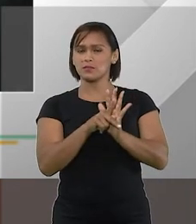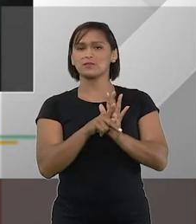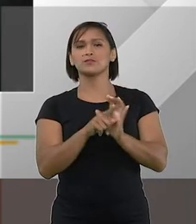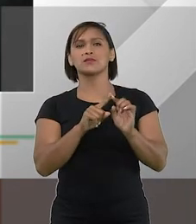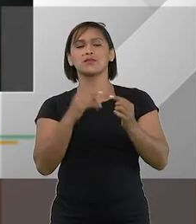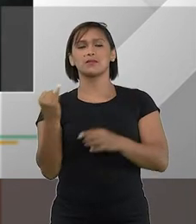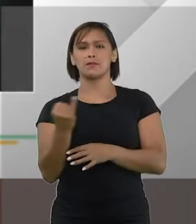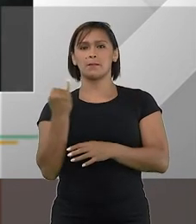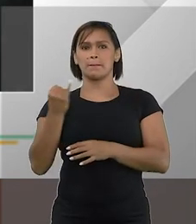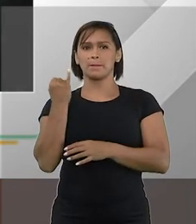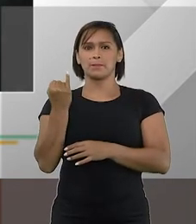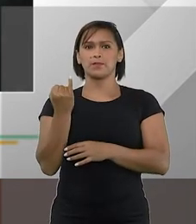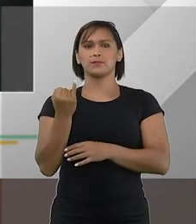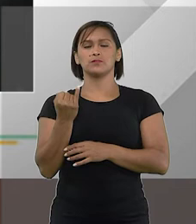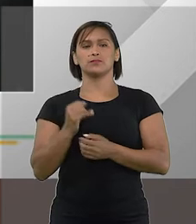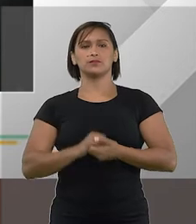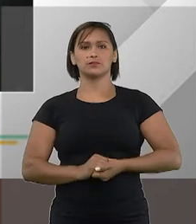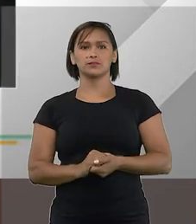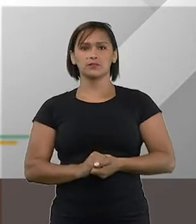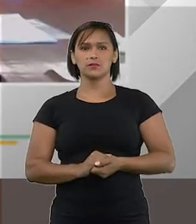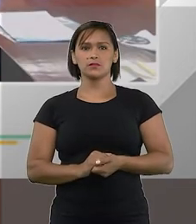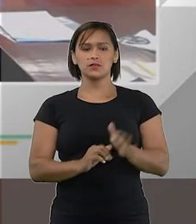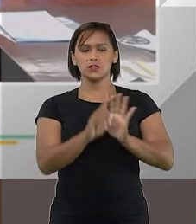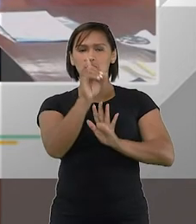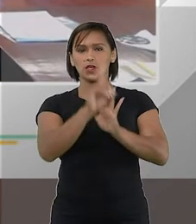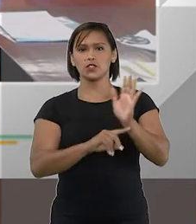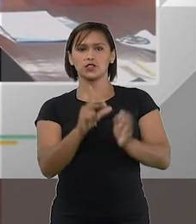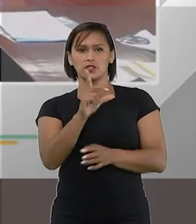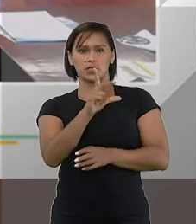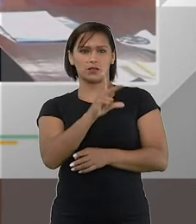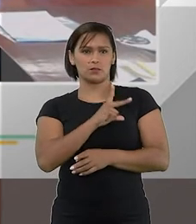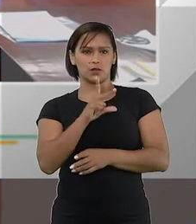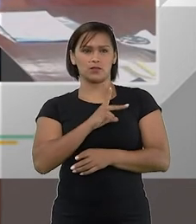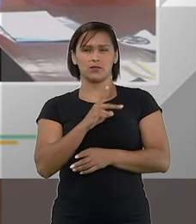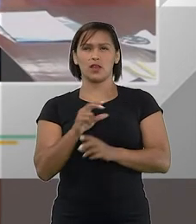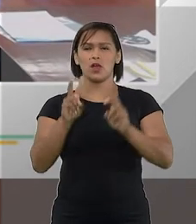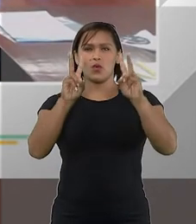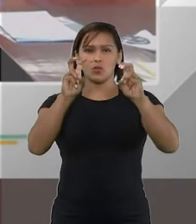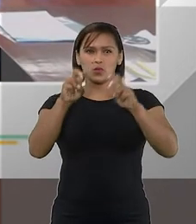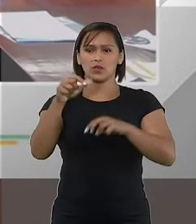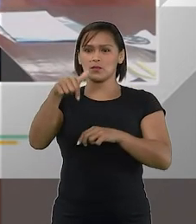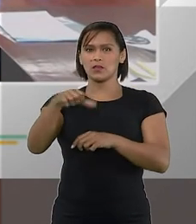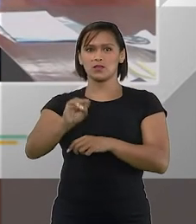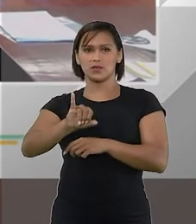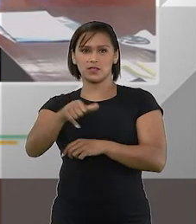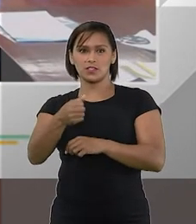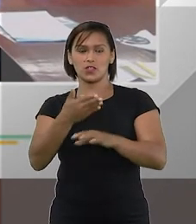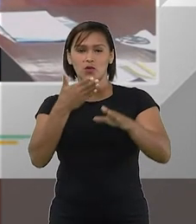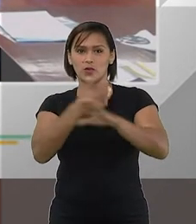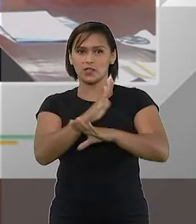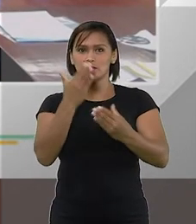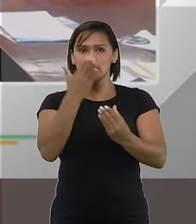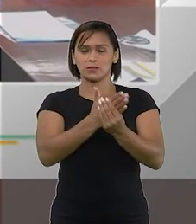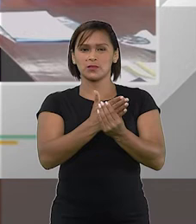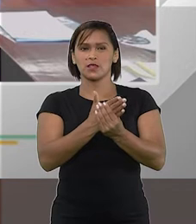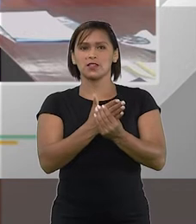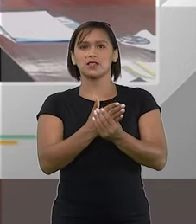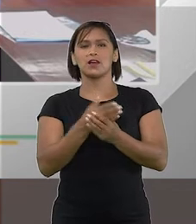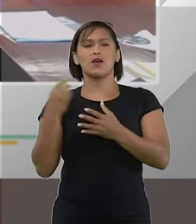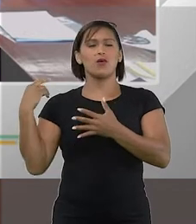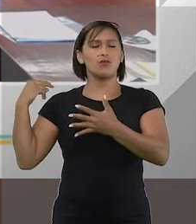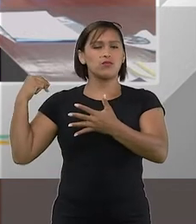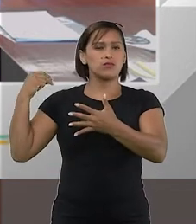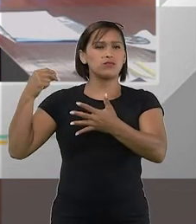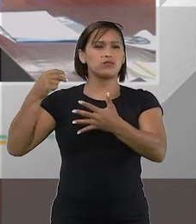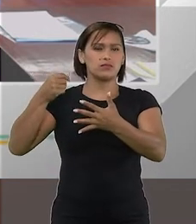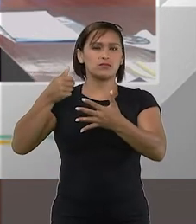extremamente importante, a sessão de direito privado, resolver um tema aqui no Superior Tribunal de Justiça que vinha